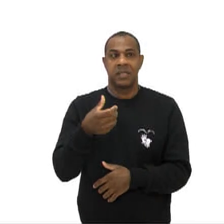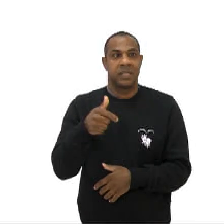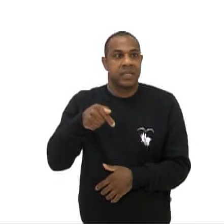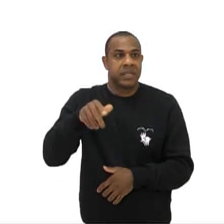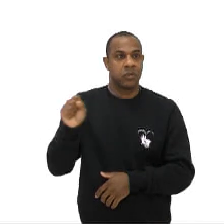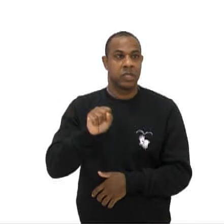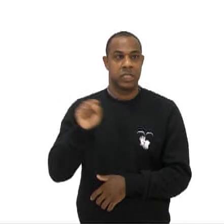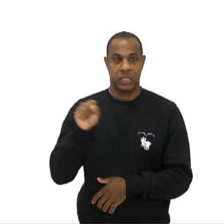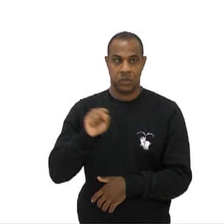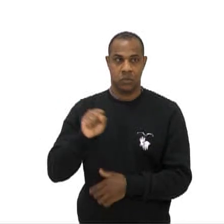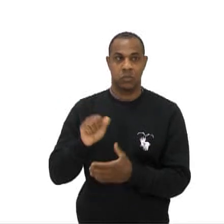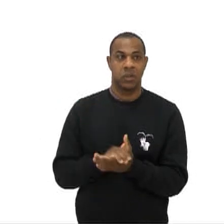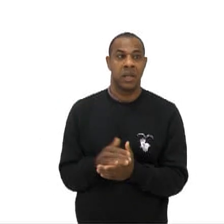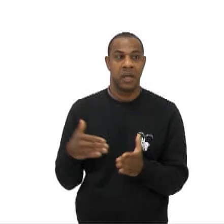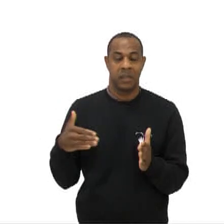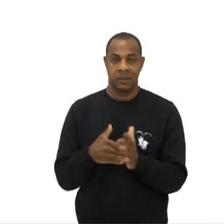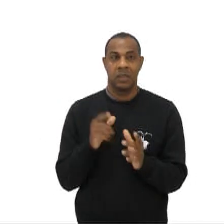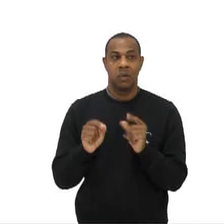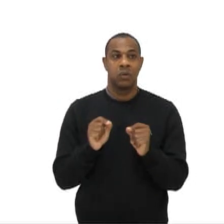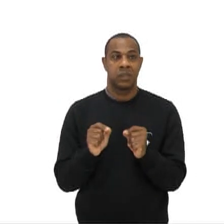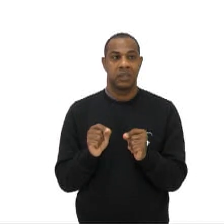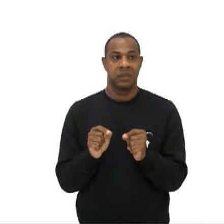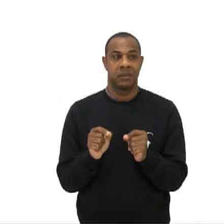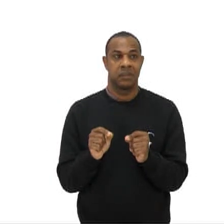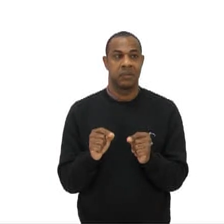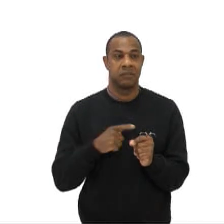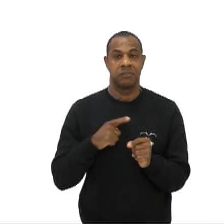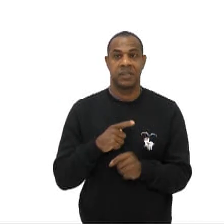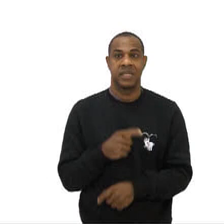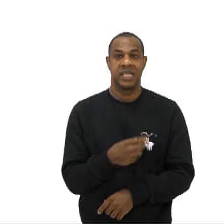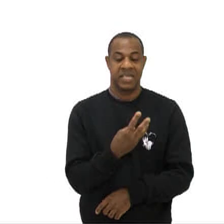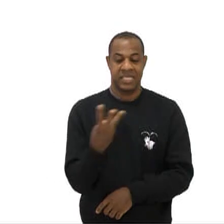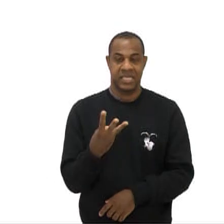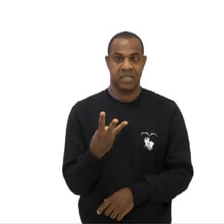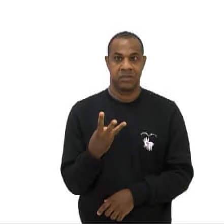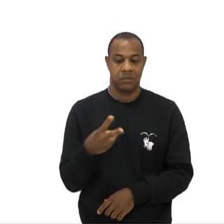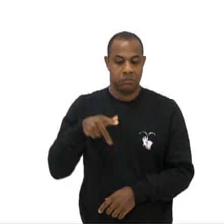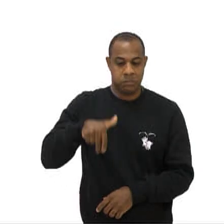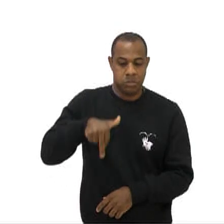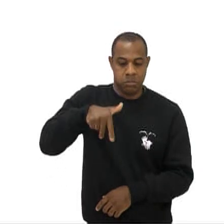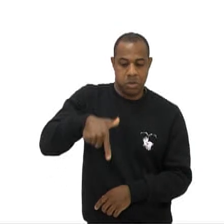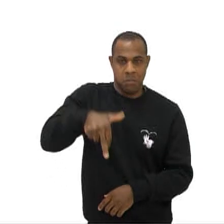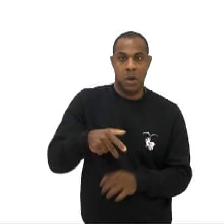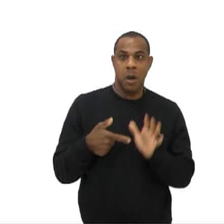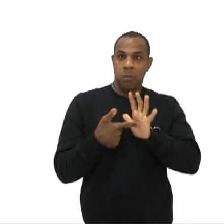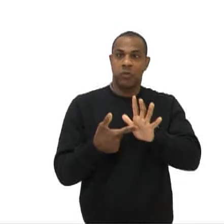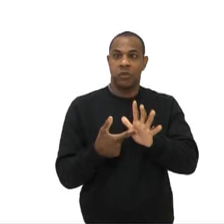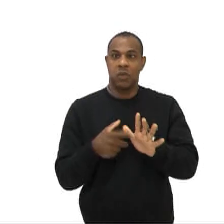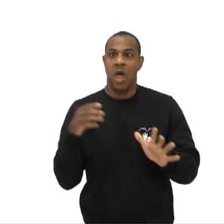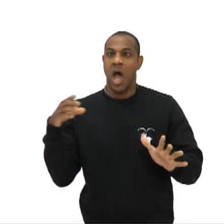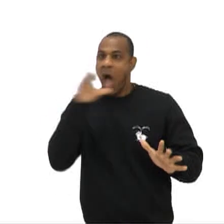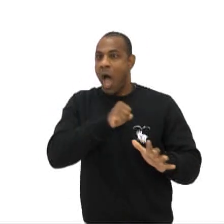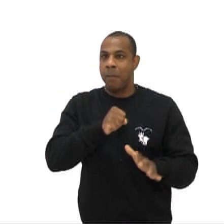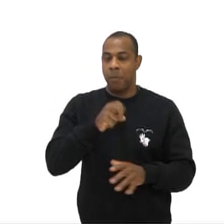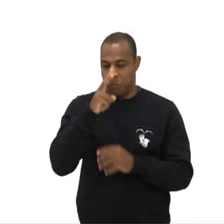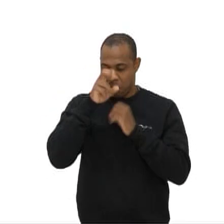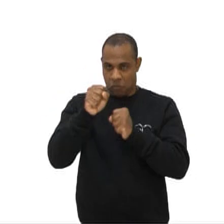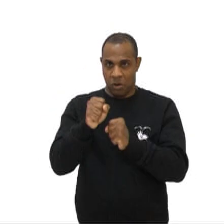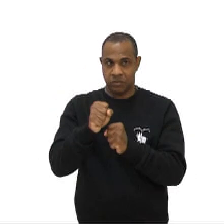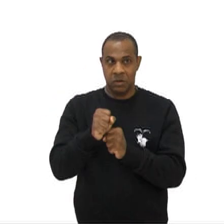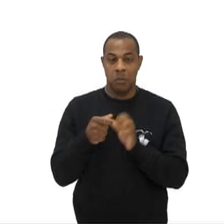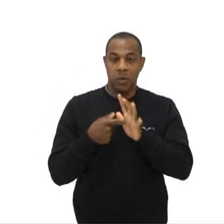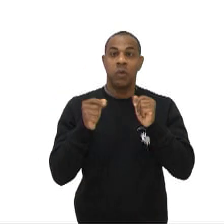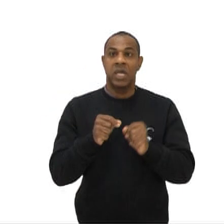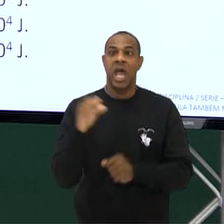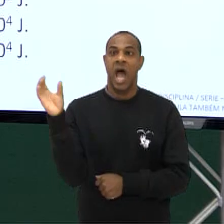Até que se colocar Até colocar o corpo reto Foram 13 passados Mostrando a sua potência Durante a aceleração Vejam